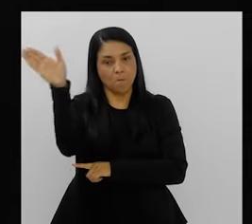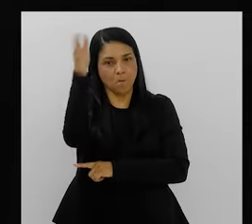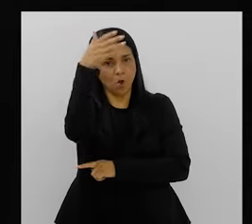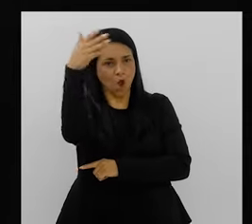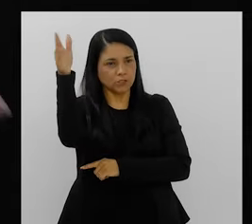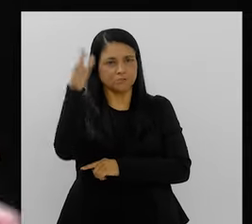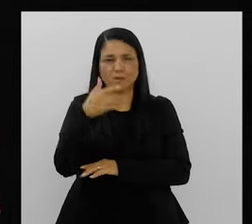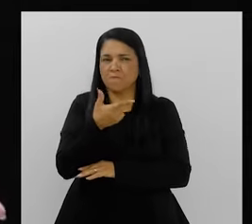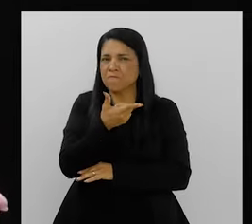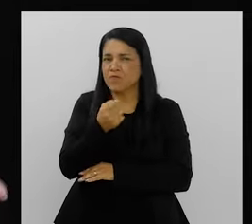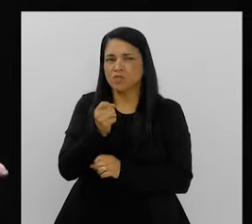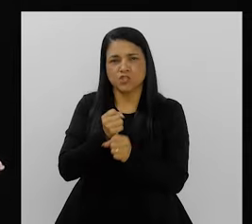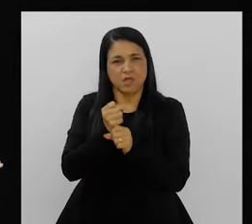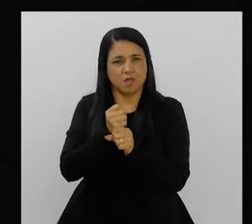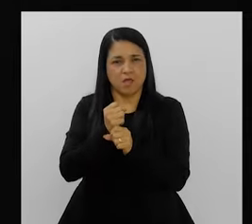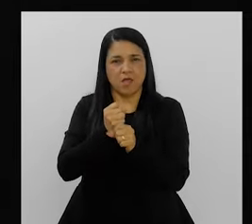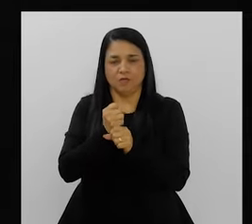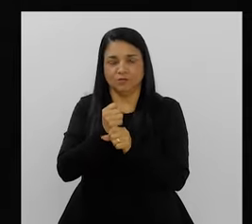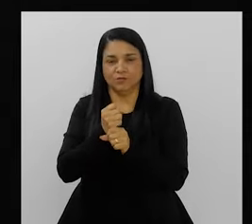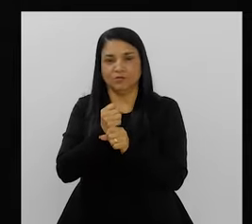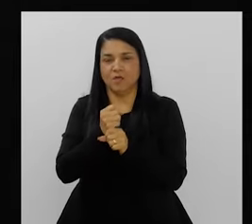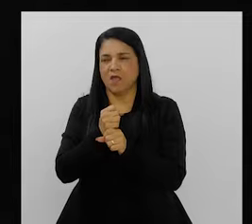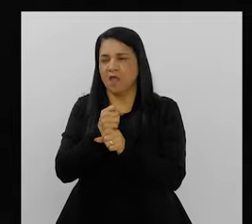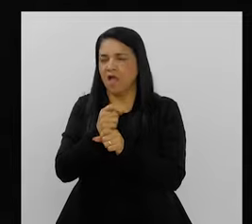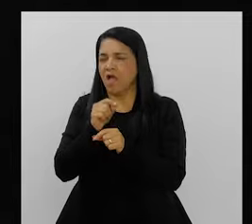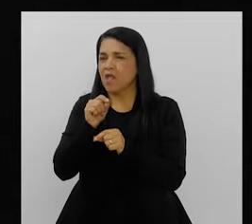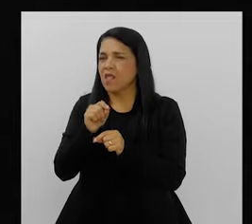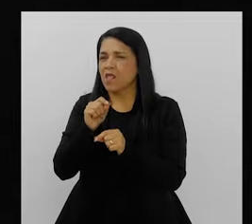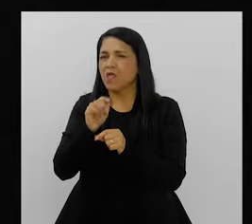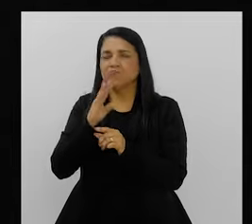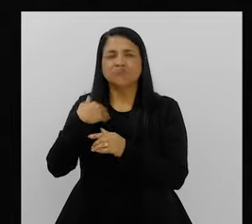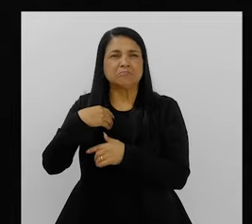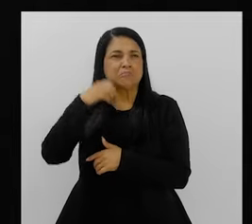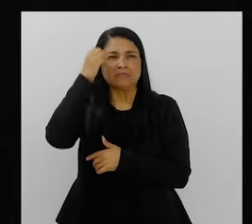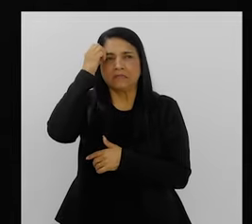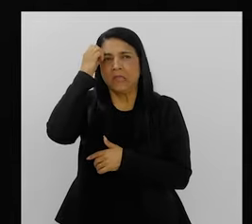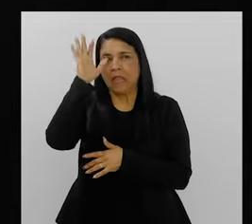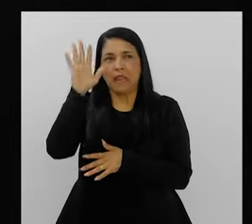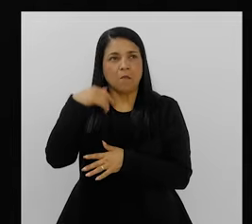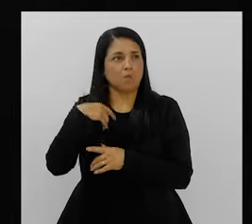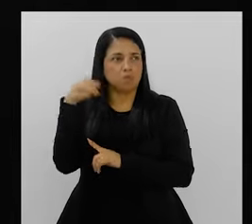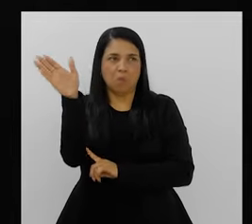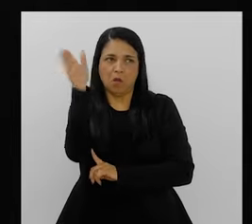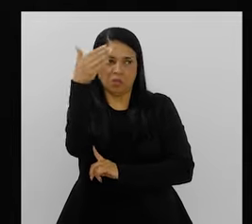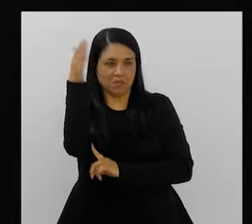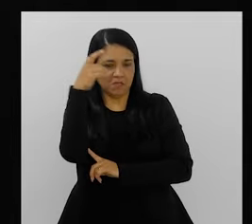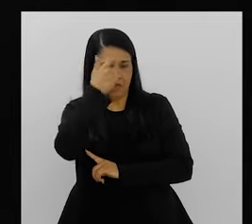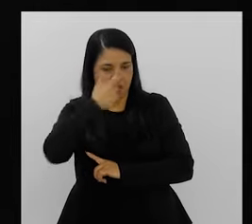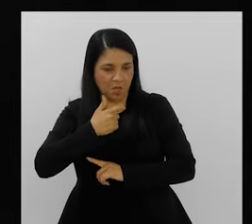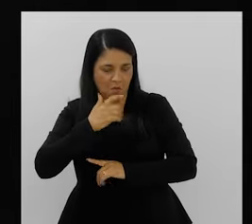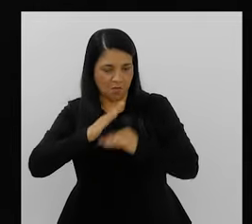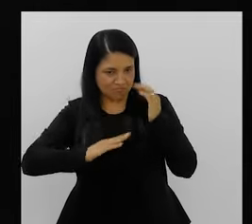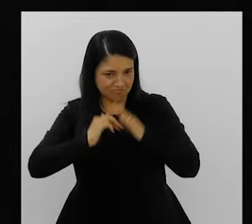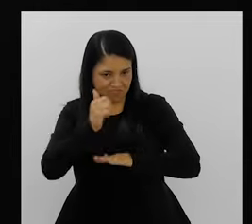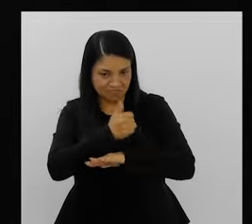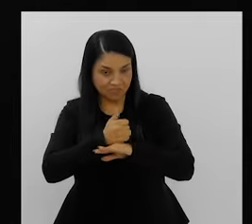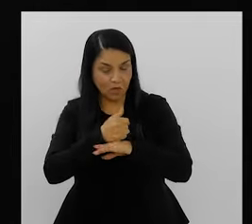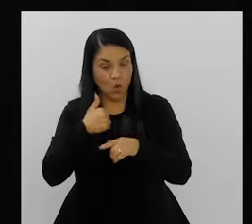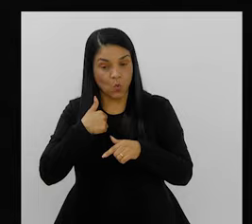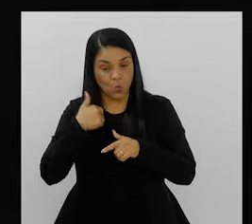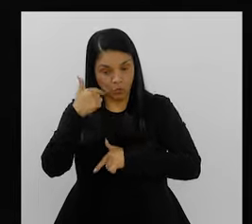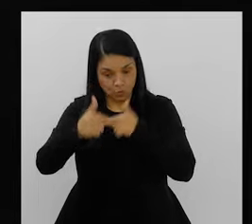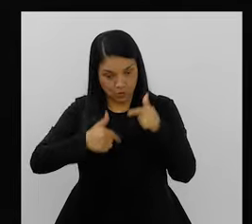Eu fui porta-bandeira há mais de 20 anos, e quando você fala assim, uma porta-bandeira... Eu já nem lembro mais que um dia eu fui porta-bandeira,